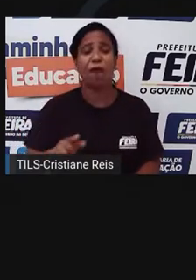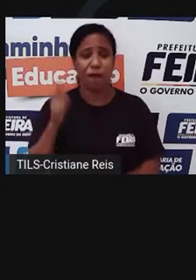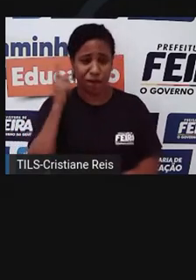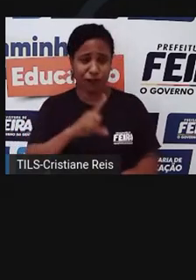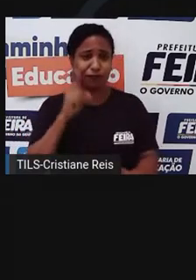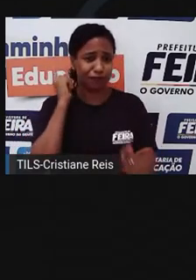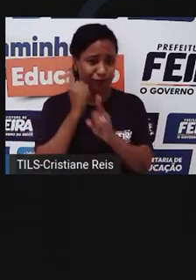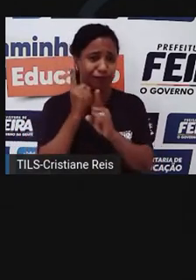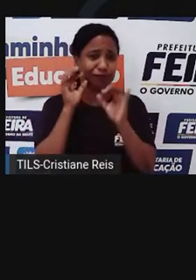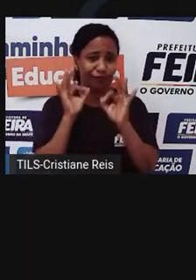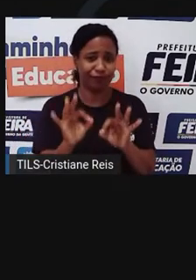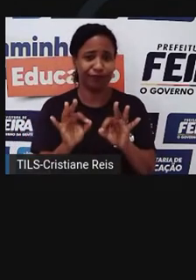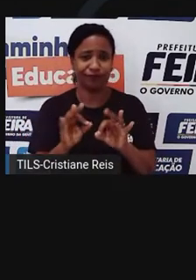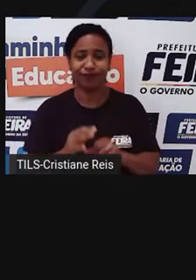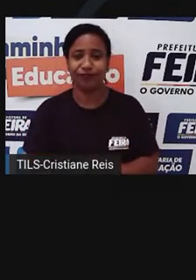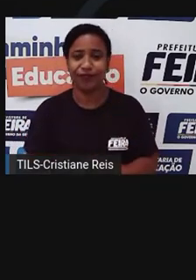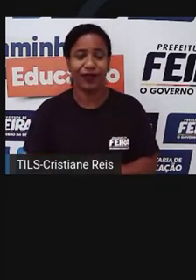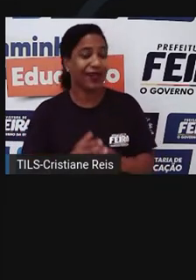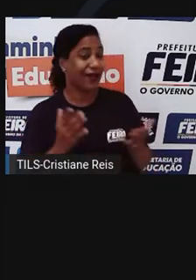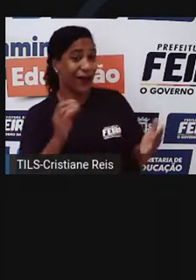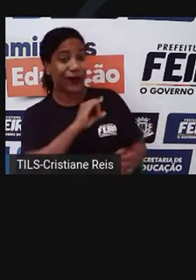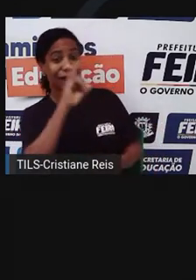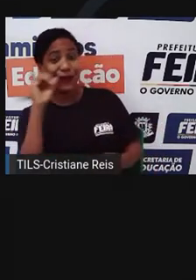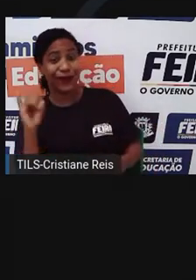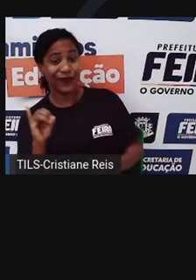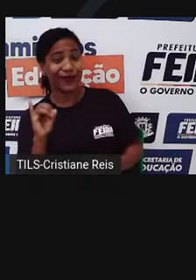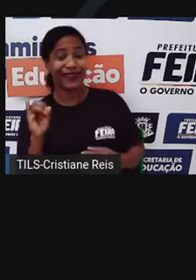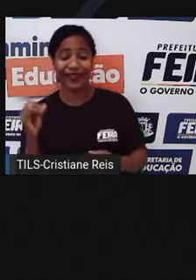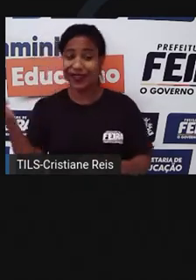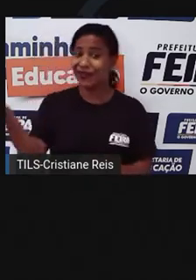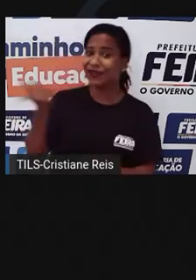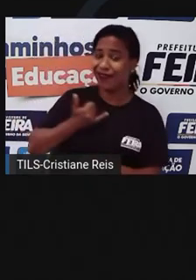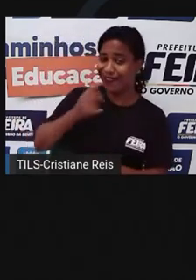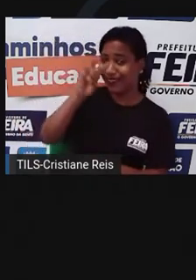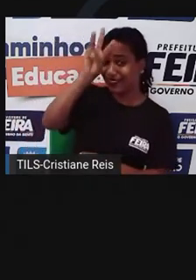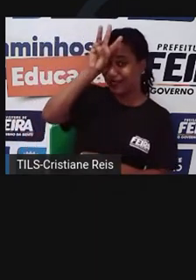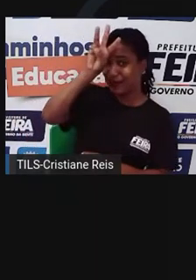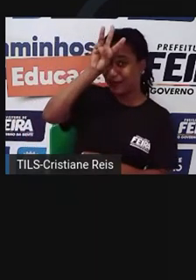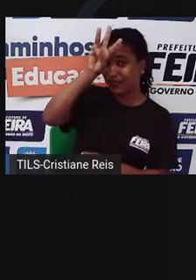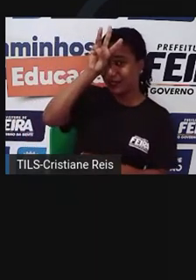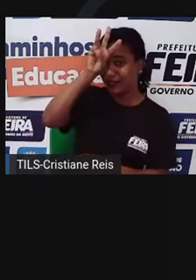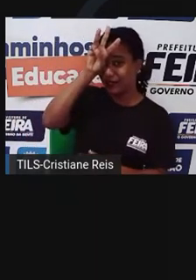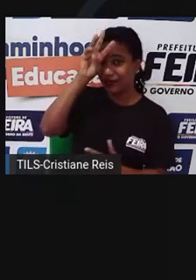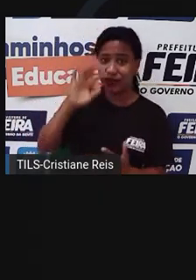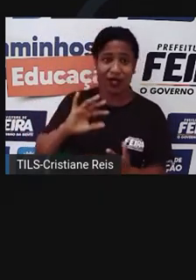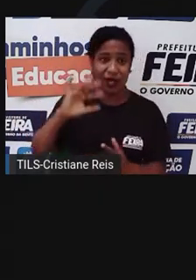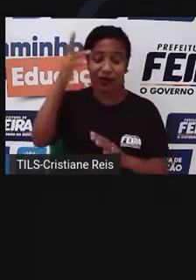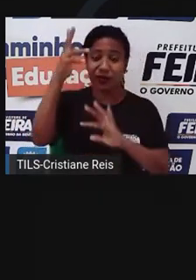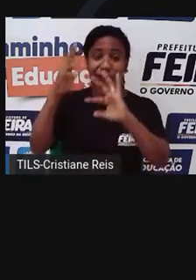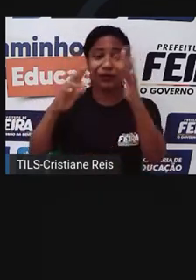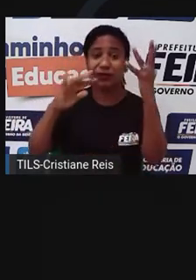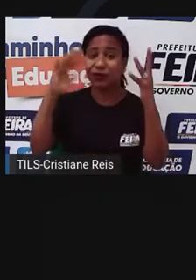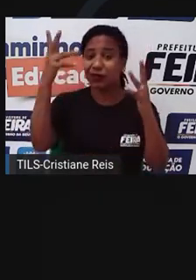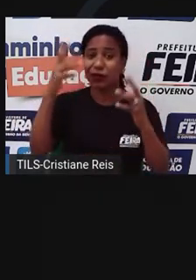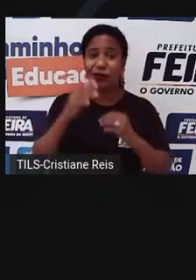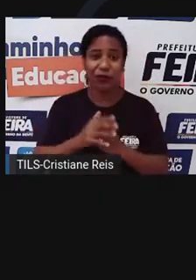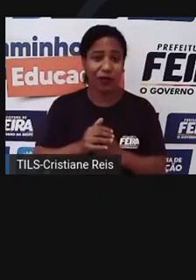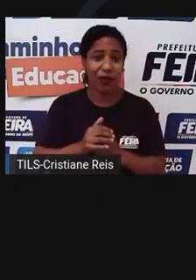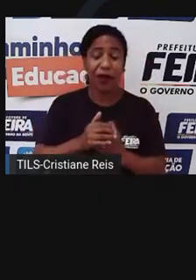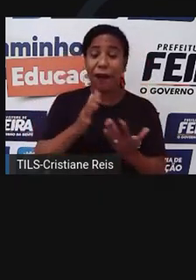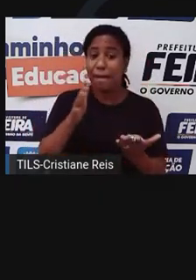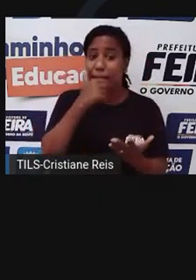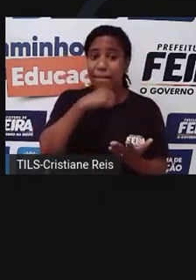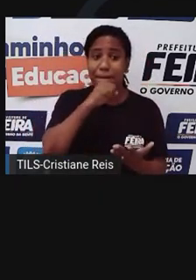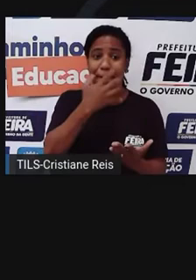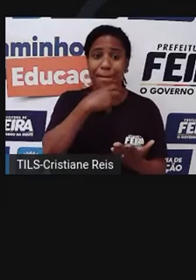Fala, Cebolinha! O você tem de tão jeito pra falar? Eita! Cascão! Aconteceu uma tragédia. Meus pais tão pensando em